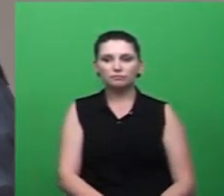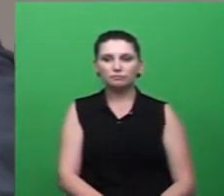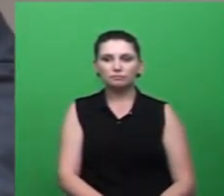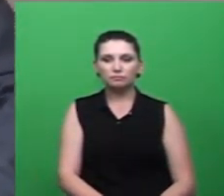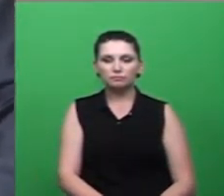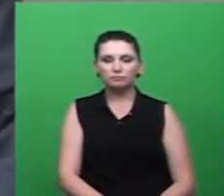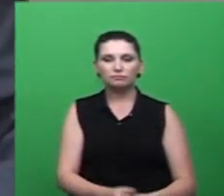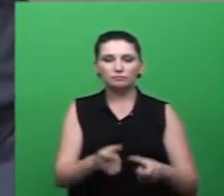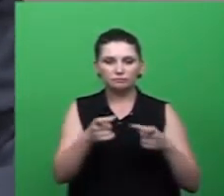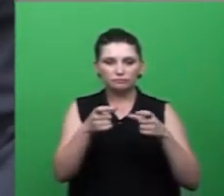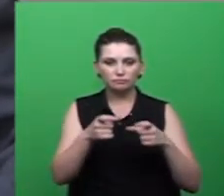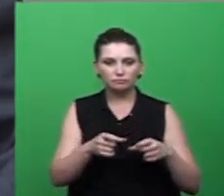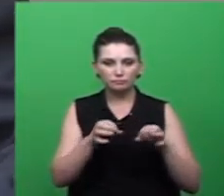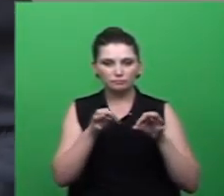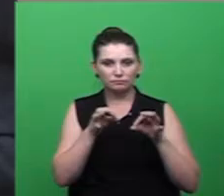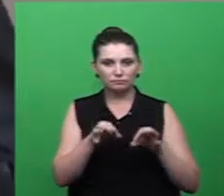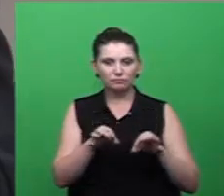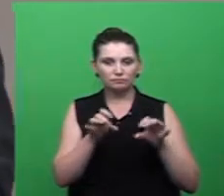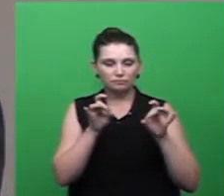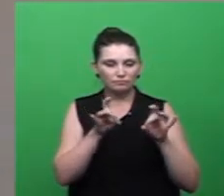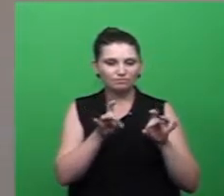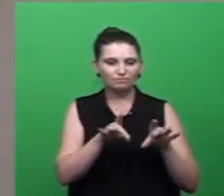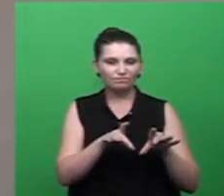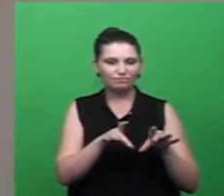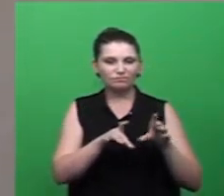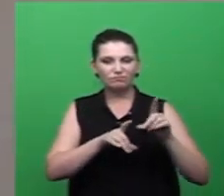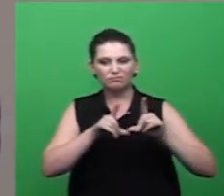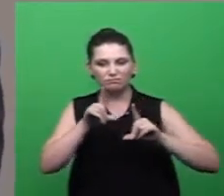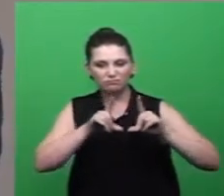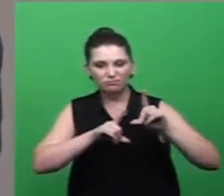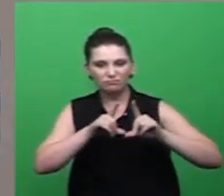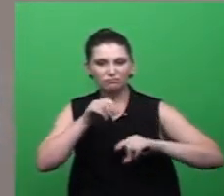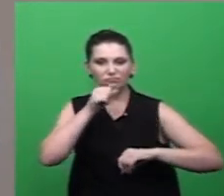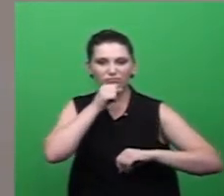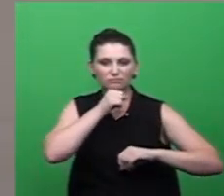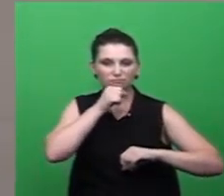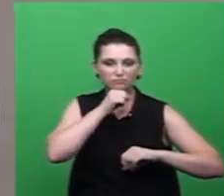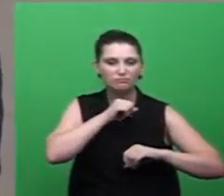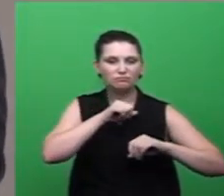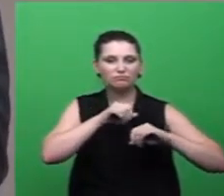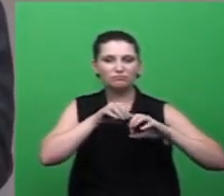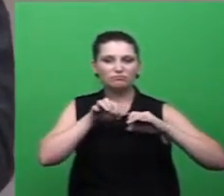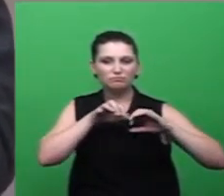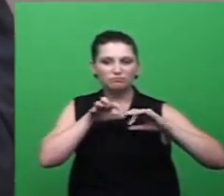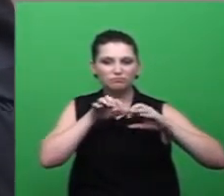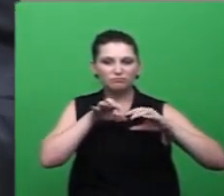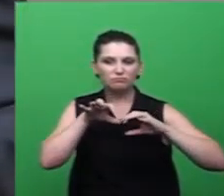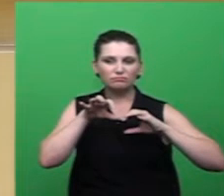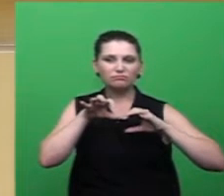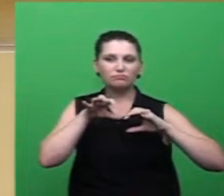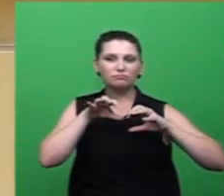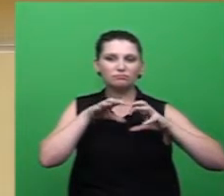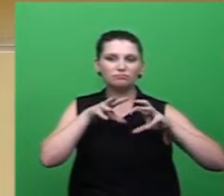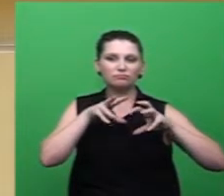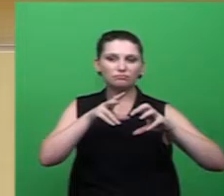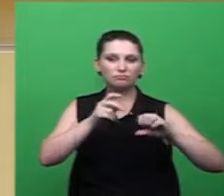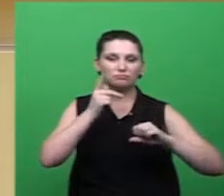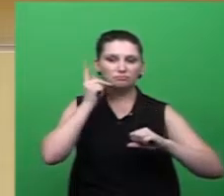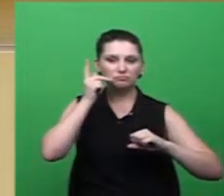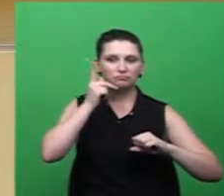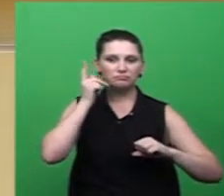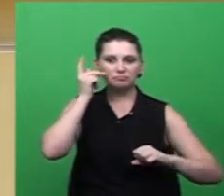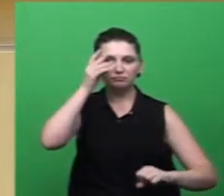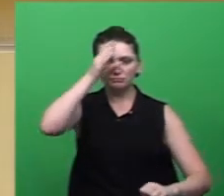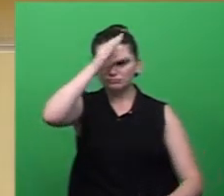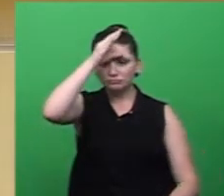local apropriado para descarte de TVs velhas, computadores. Então, a política do município de Criciúma